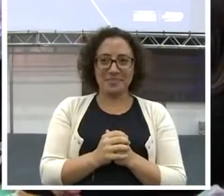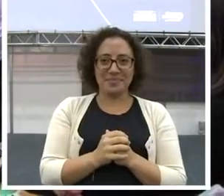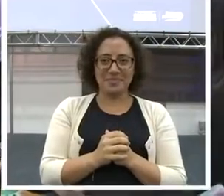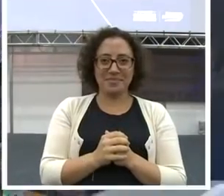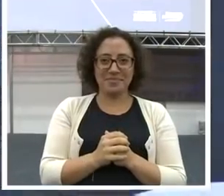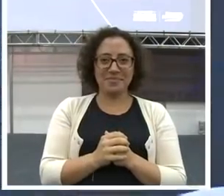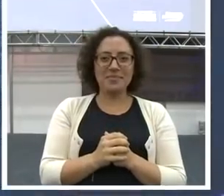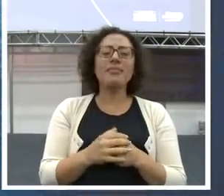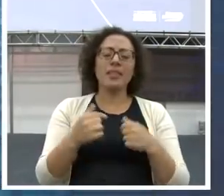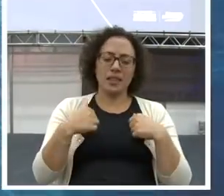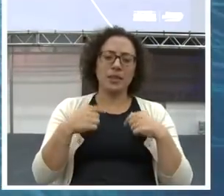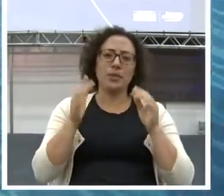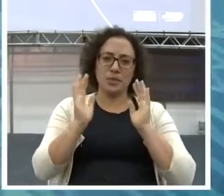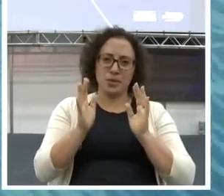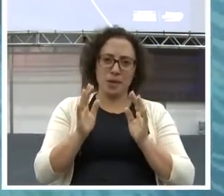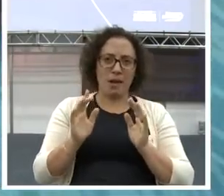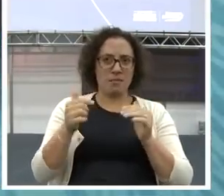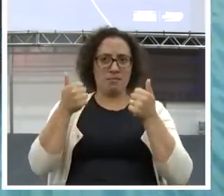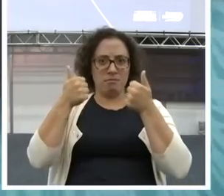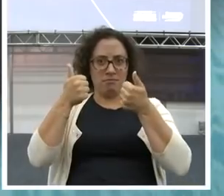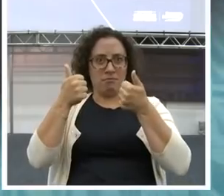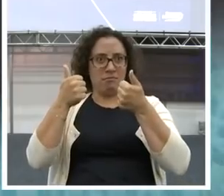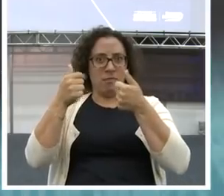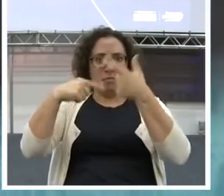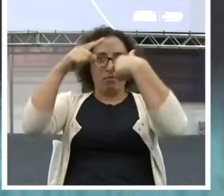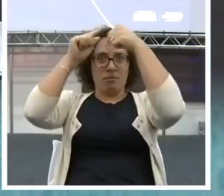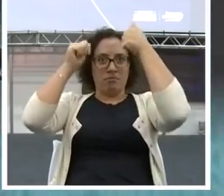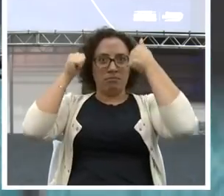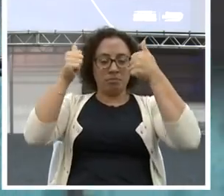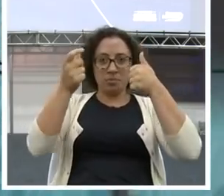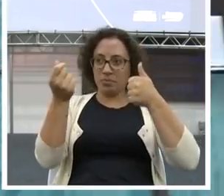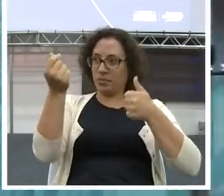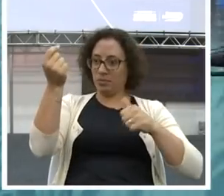Eu também já tive bem. E já tive mal.